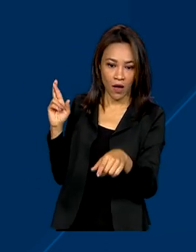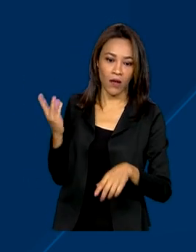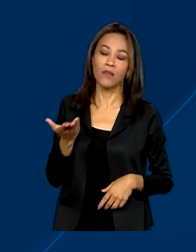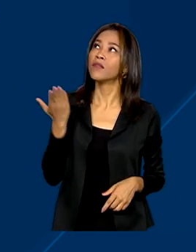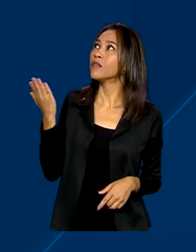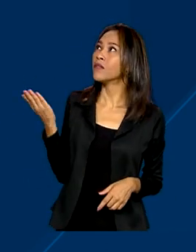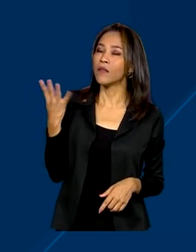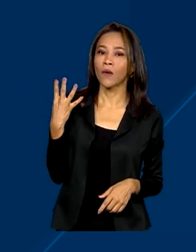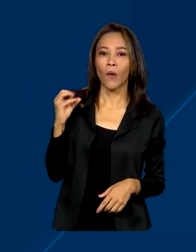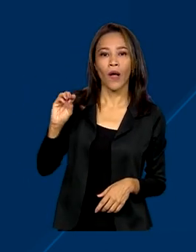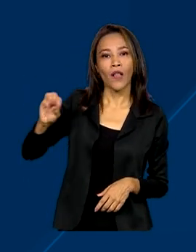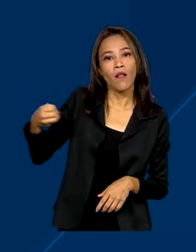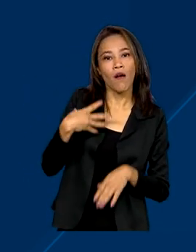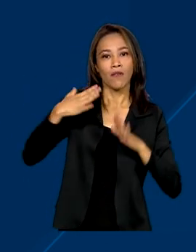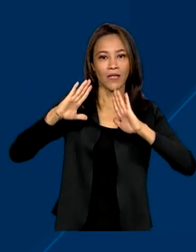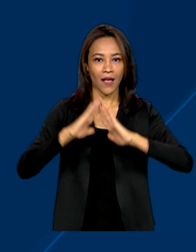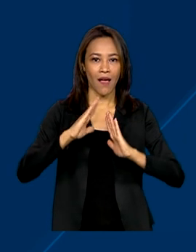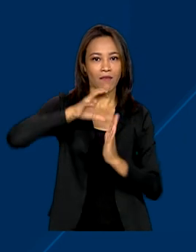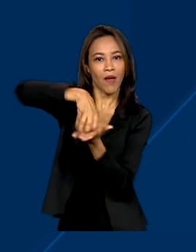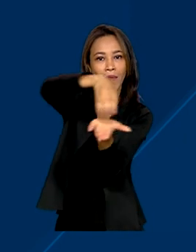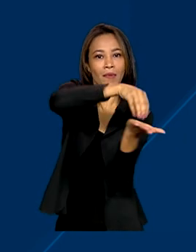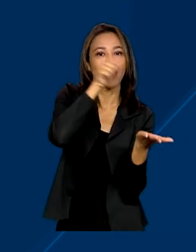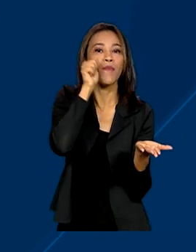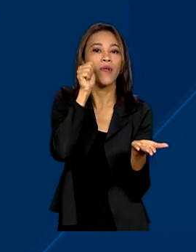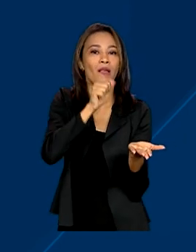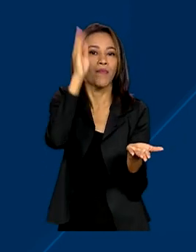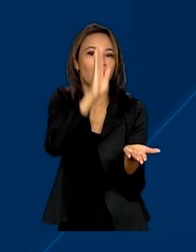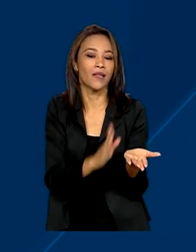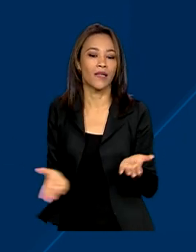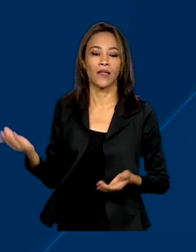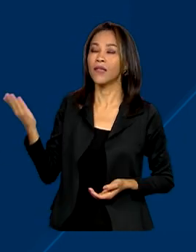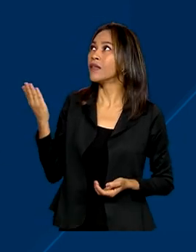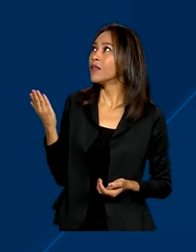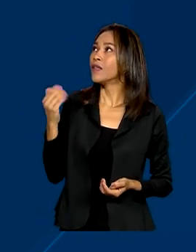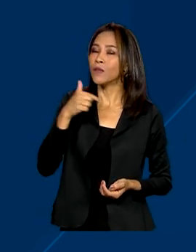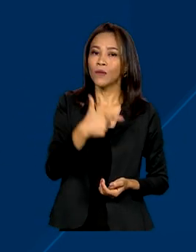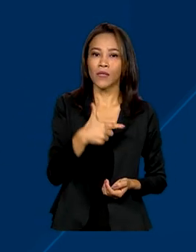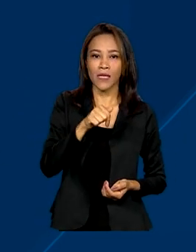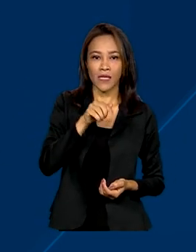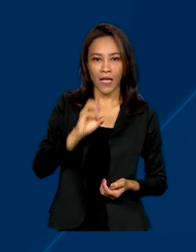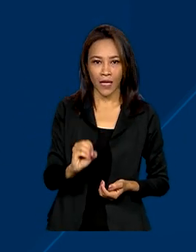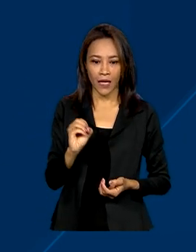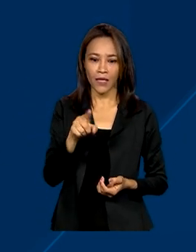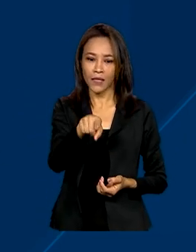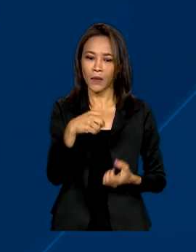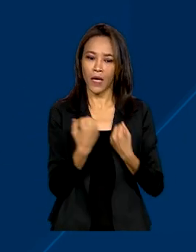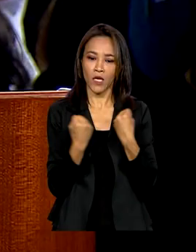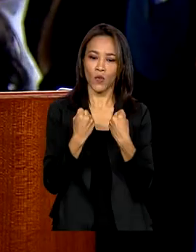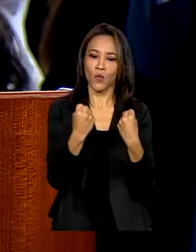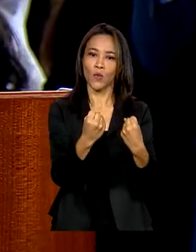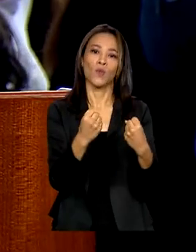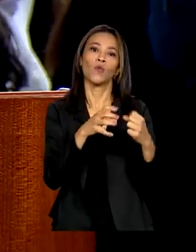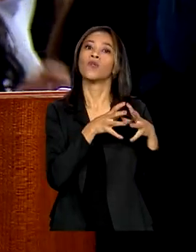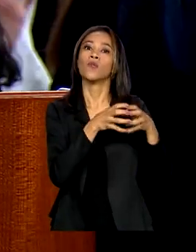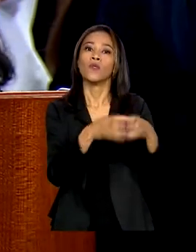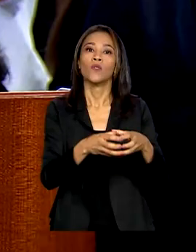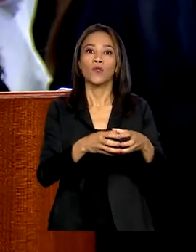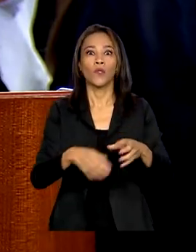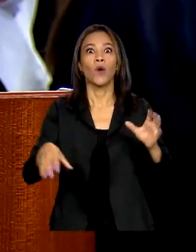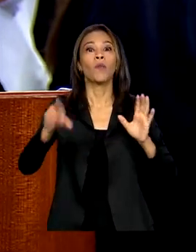40 novas casas da mulher brasileira e 270 patrulhas Maria da Penha. São